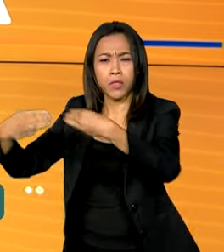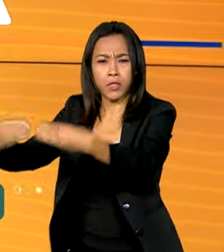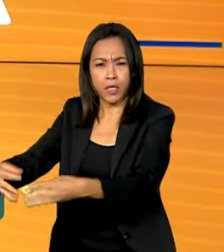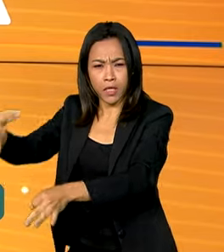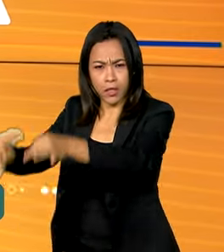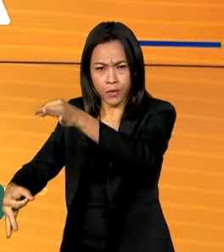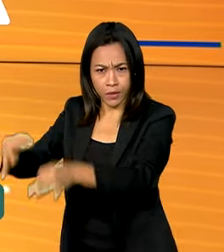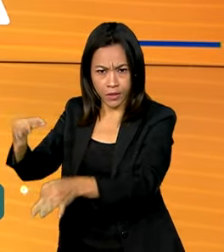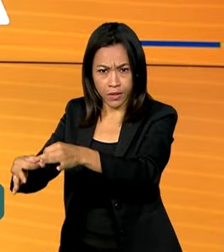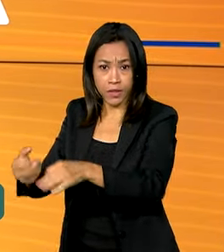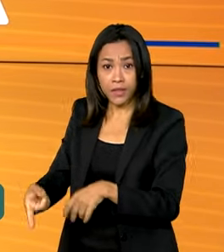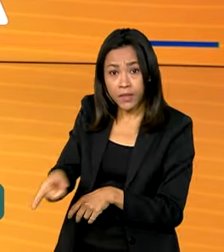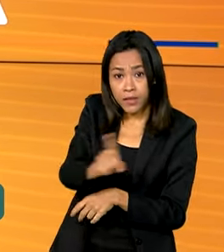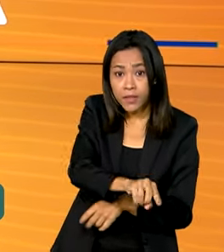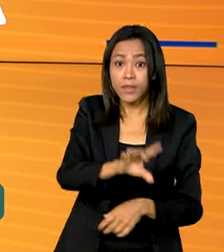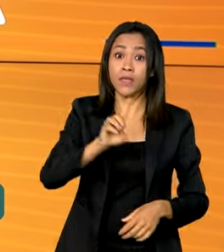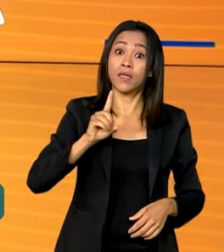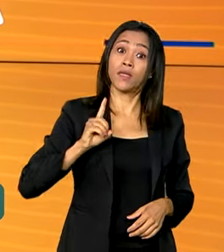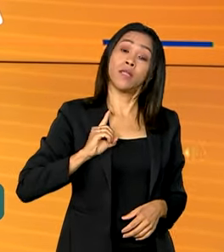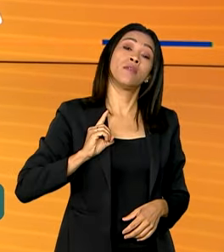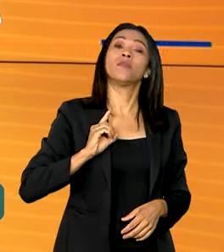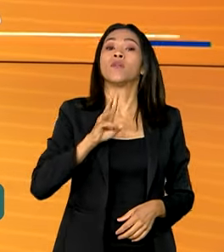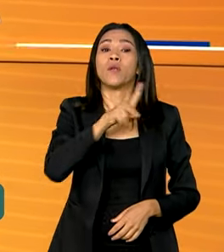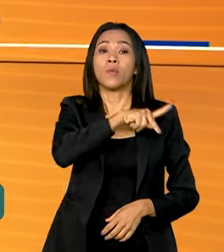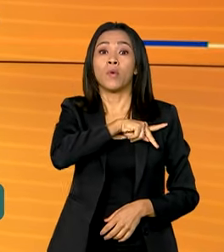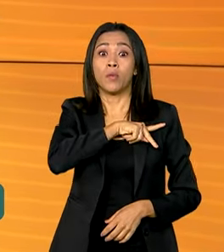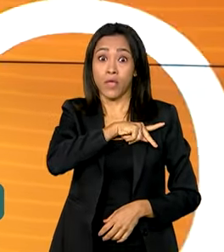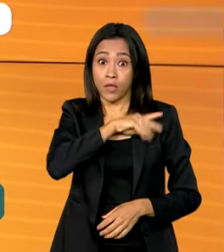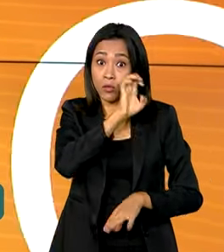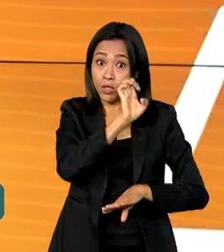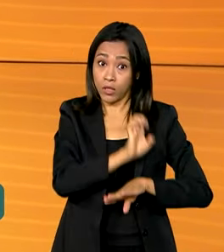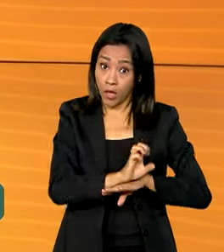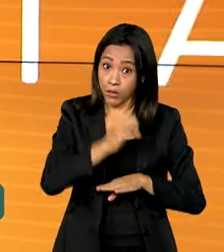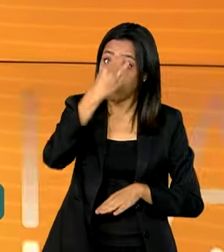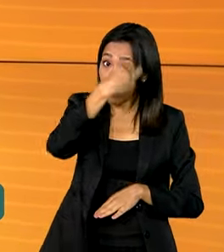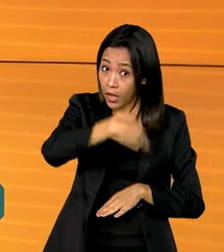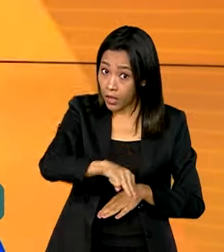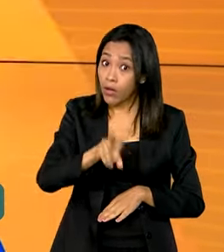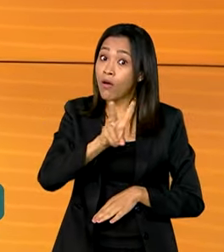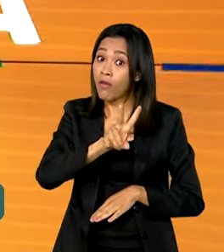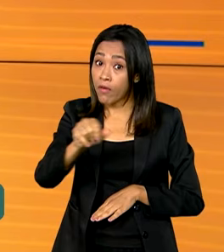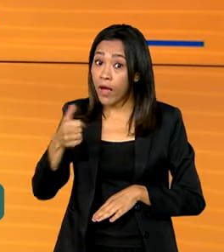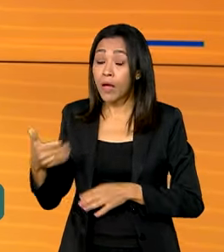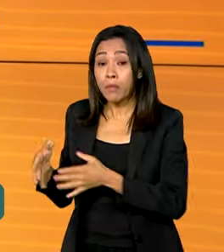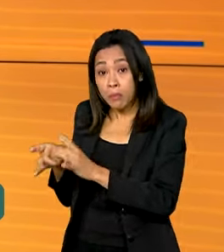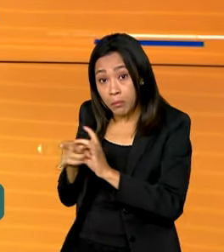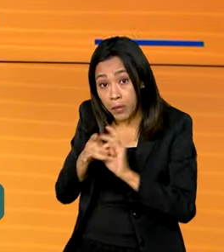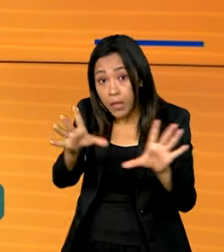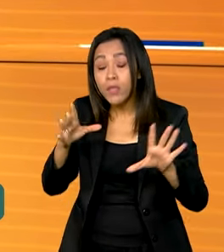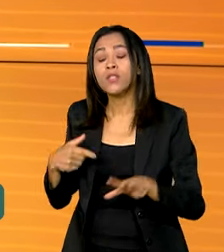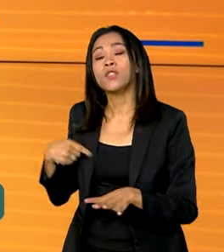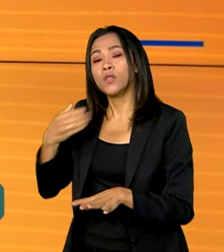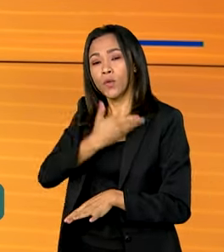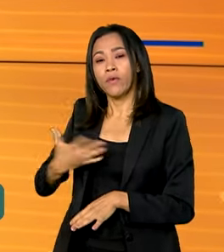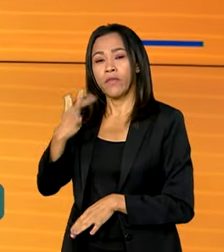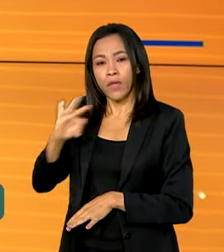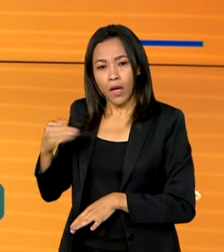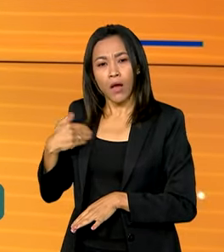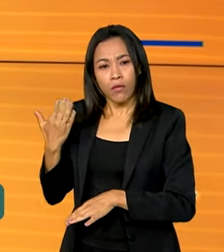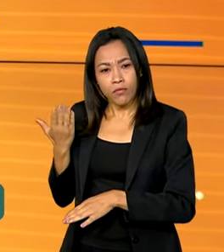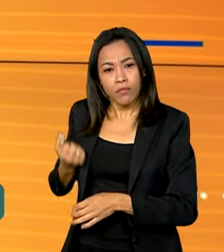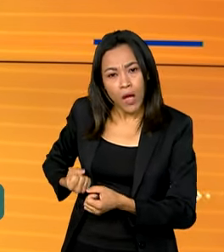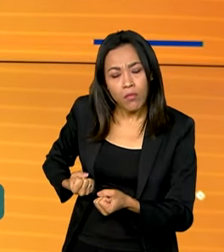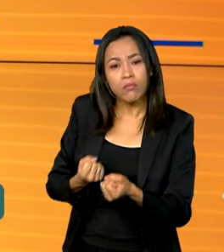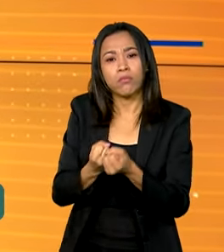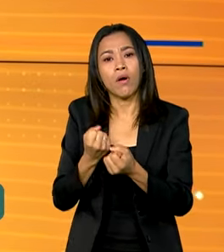Justiça e a Defensoria Pública do Maranhão vai permitir que o governo federal atue na ampliação das defensorias públicas de todo o